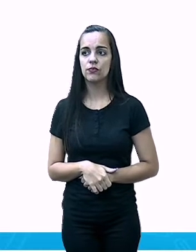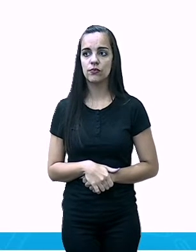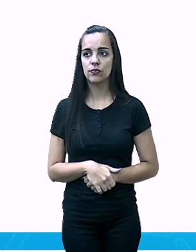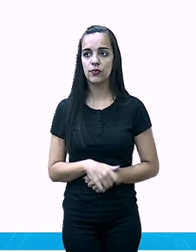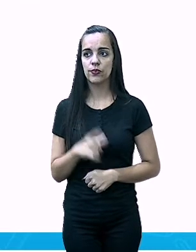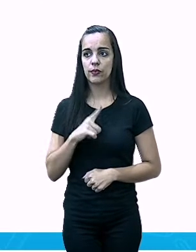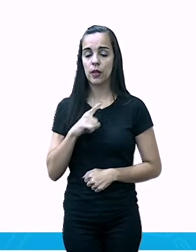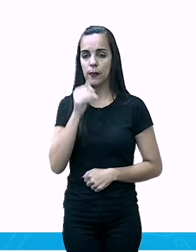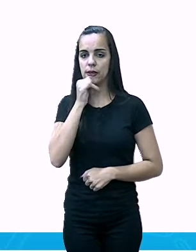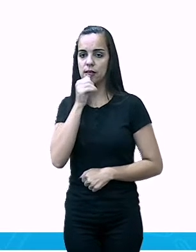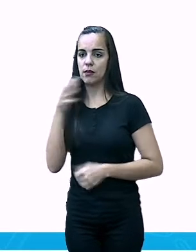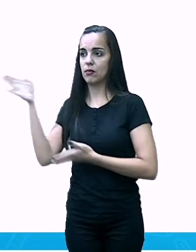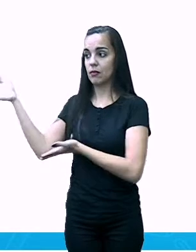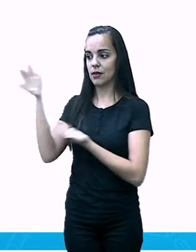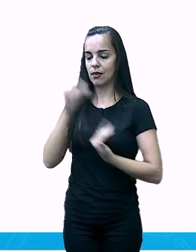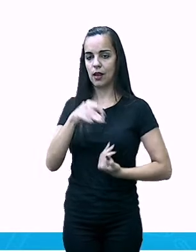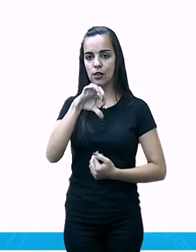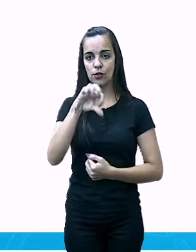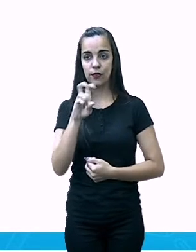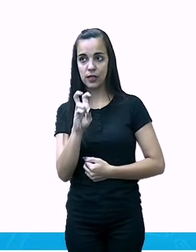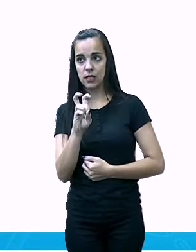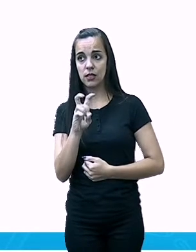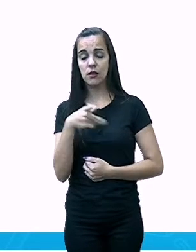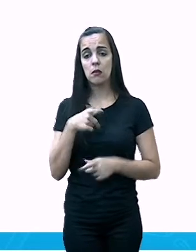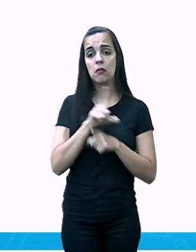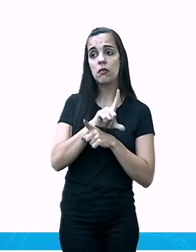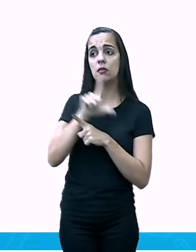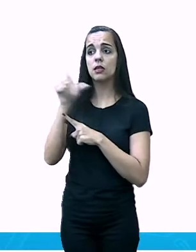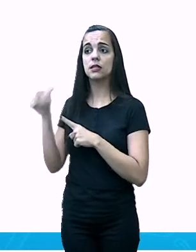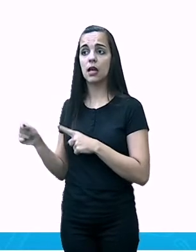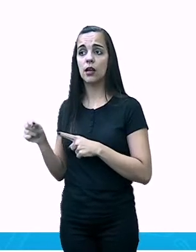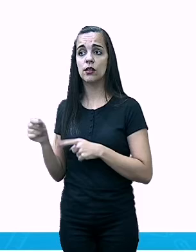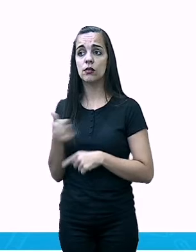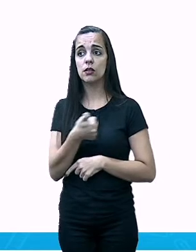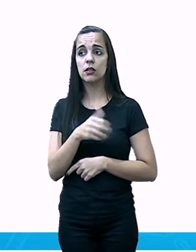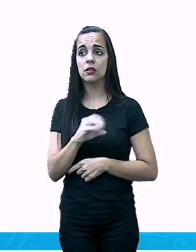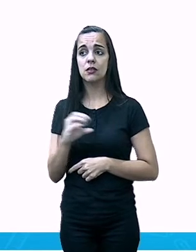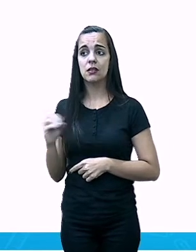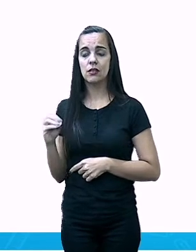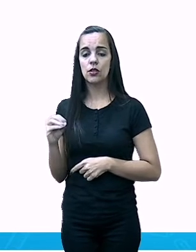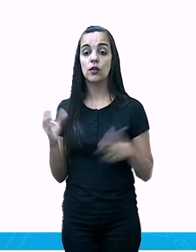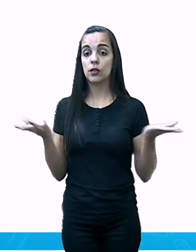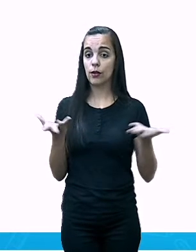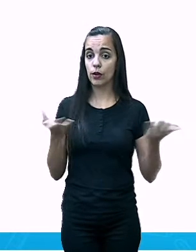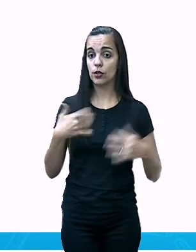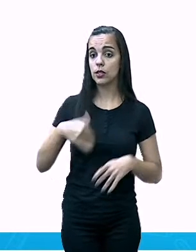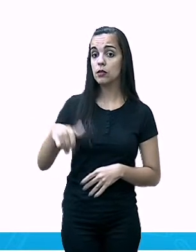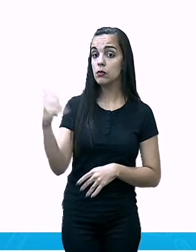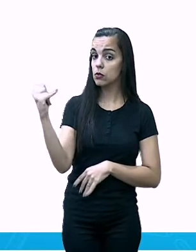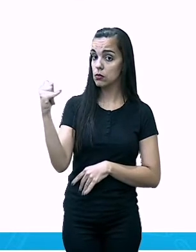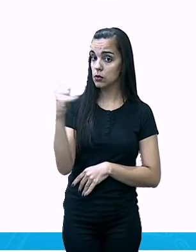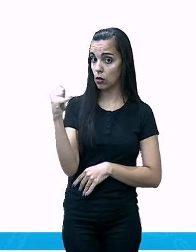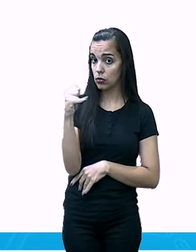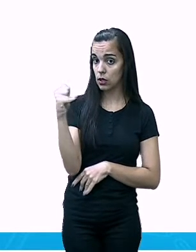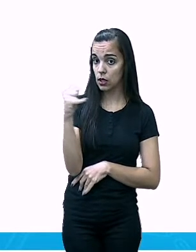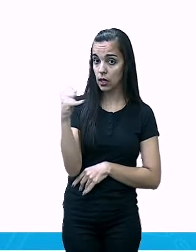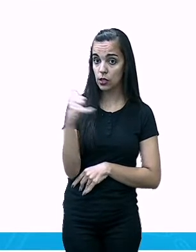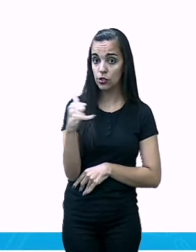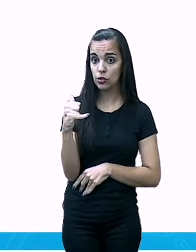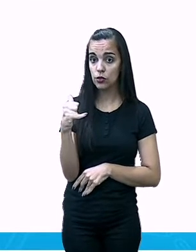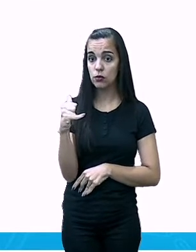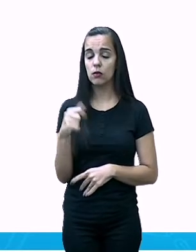95 e saíram 100. Aí, nós tivemos um saldo negativo migratório.